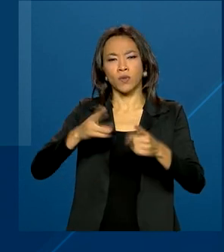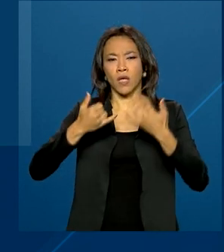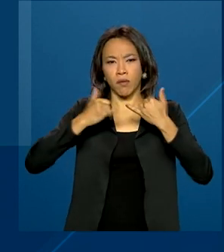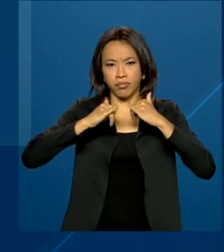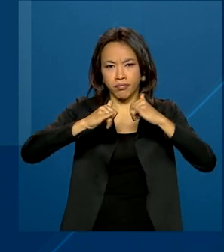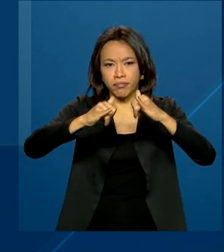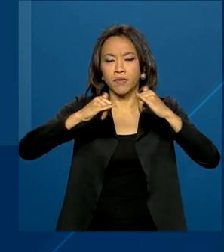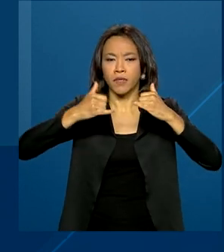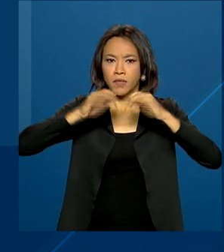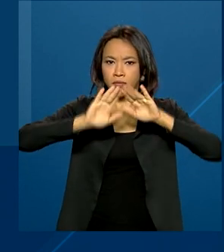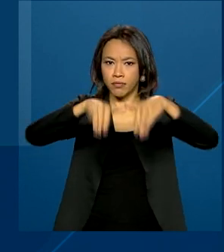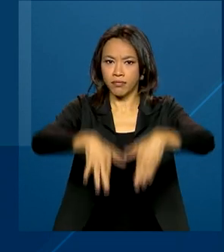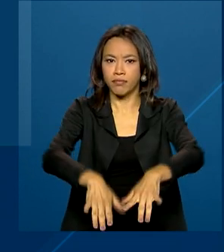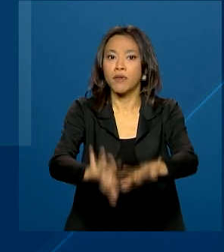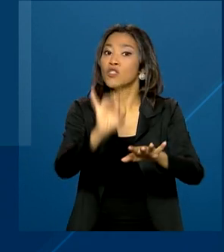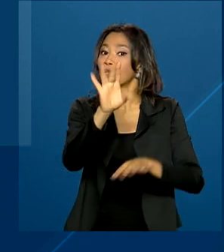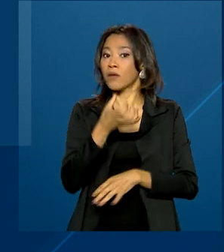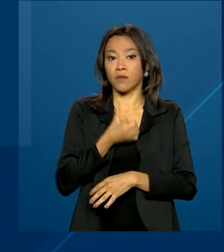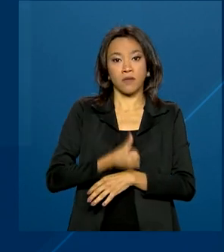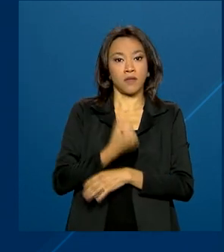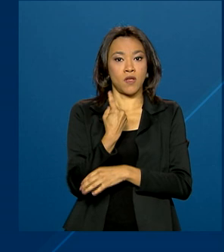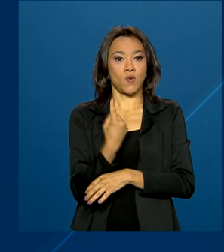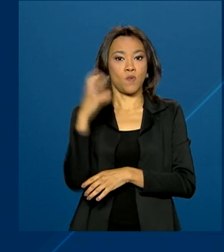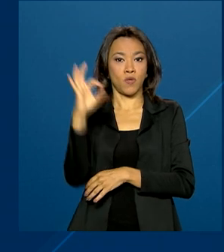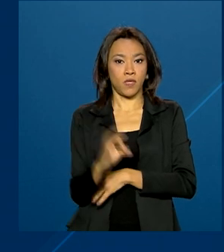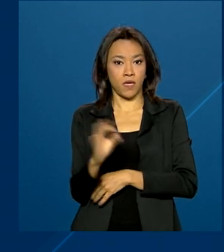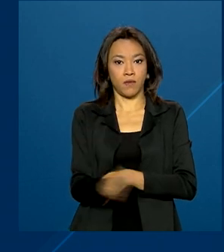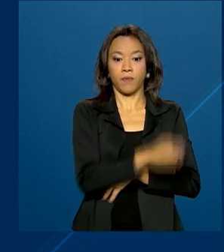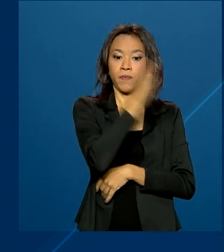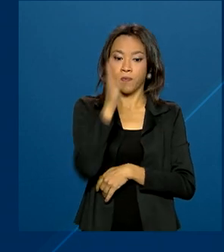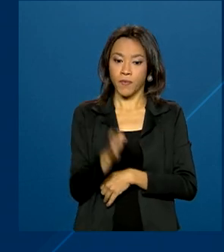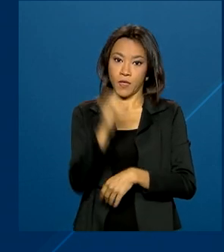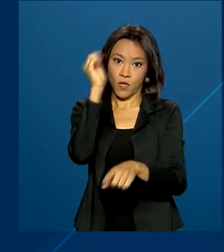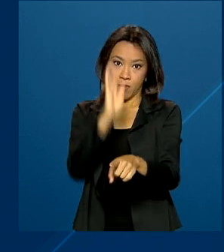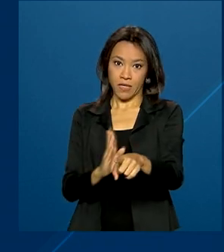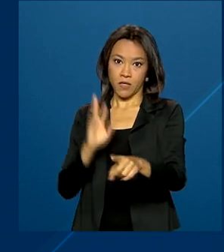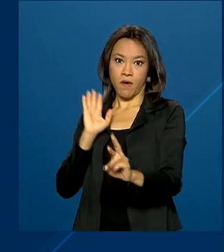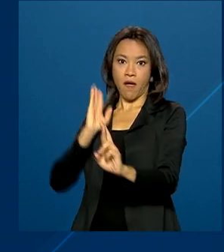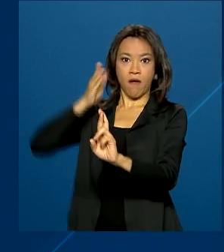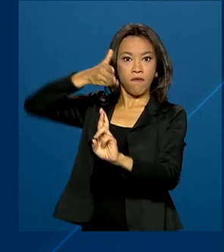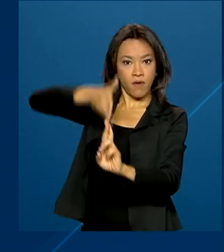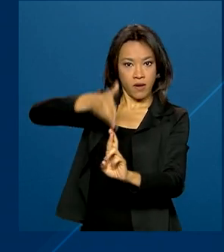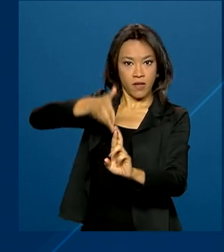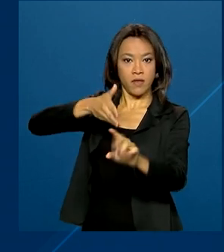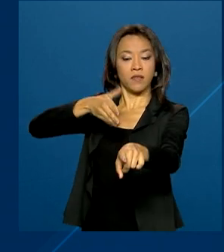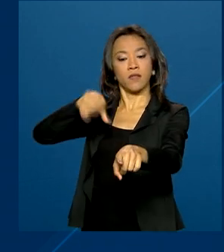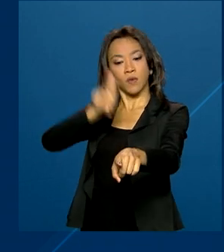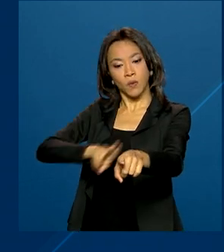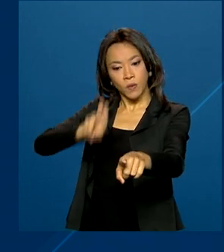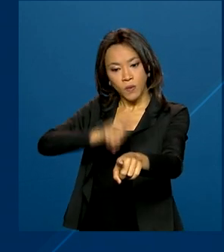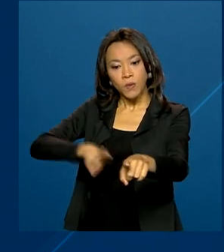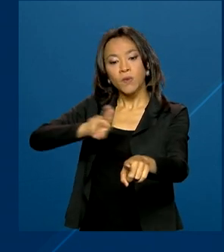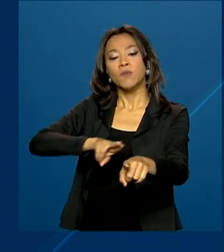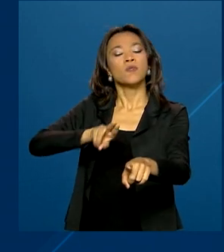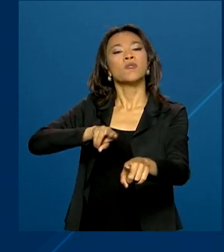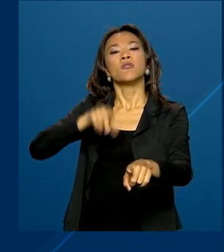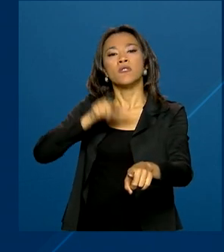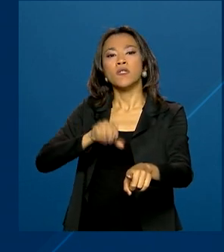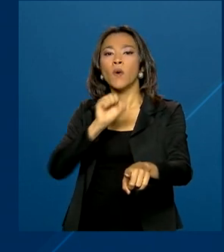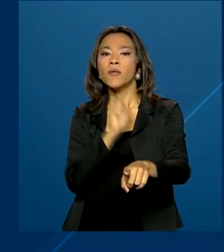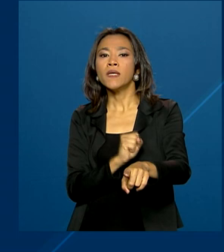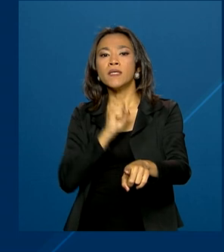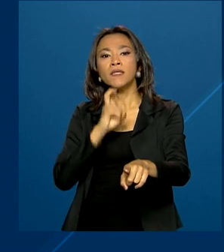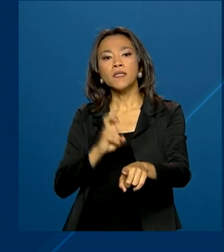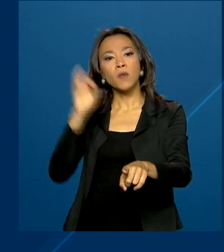está em 61%. E o país continua sendo líder em fontes renováveis, com 85